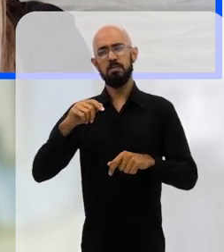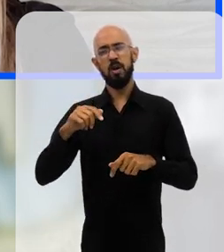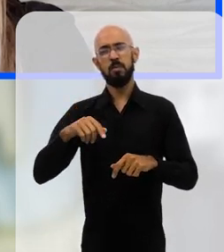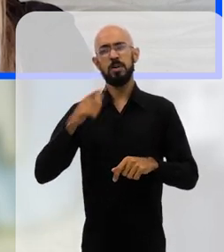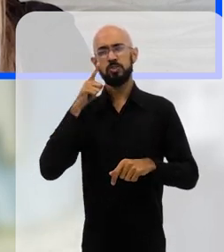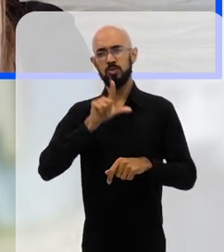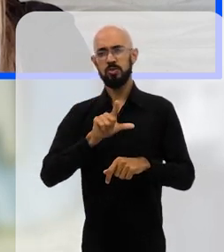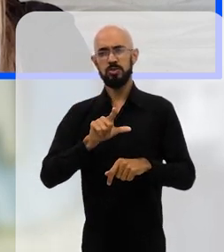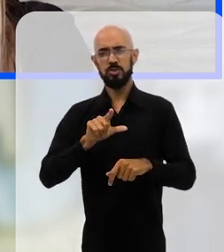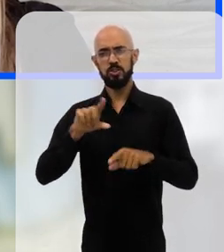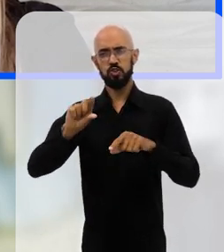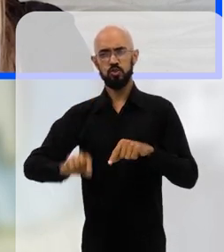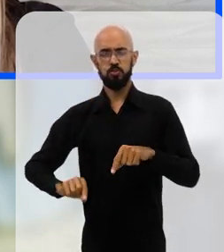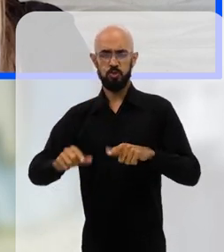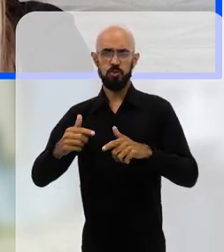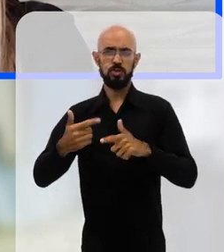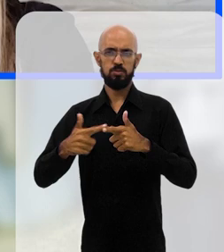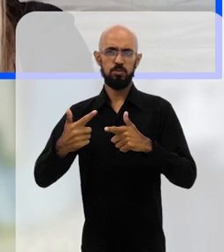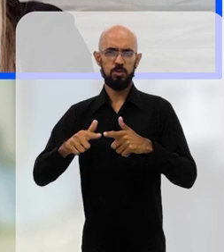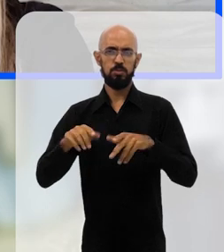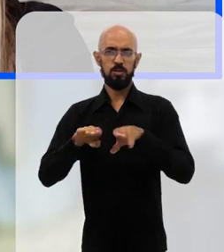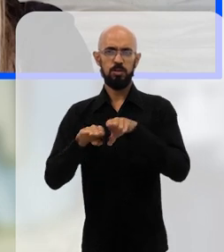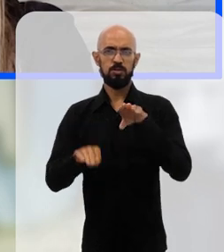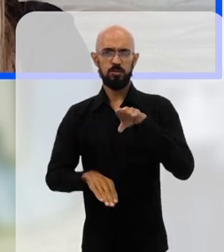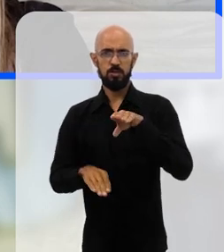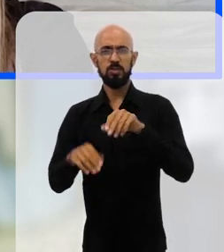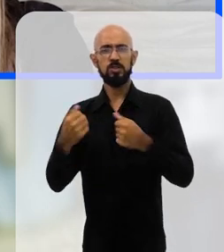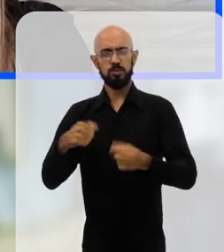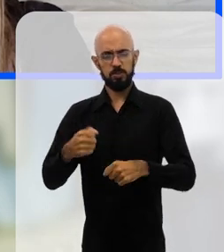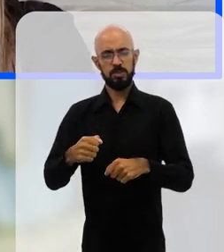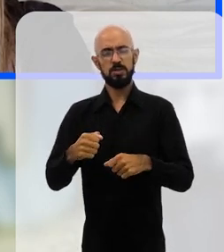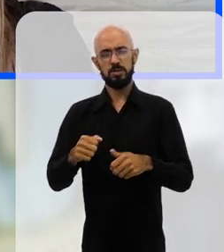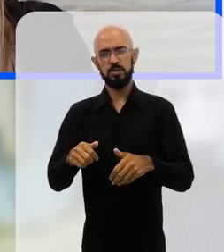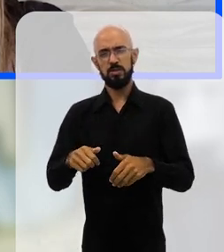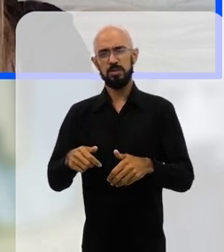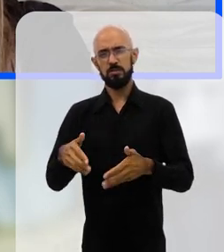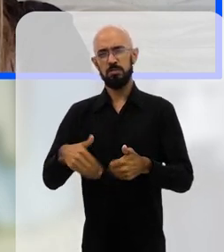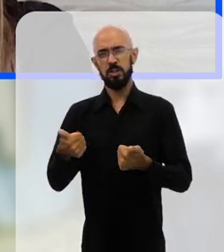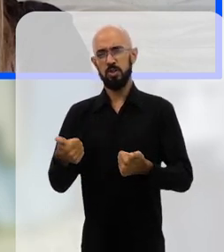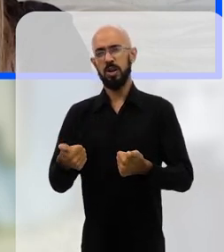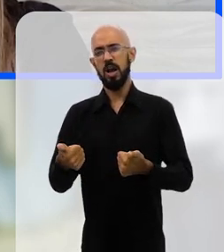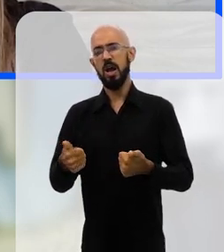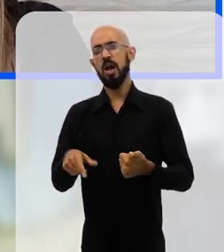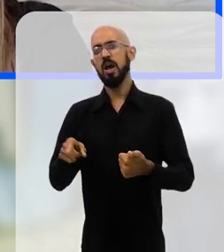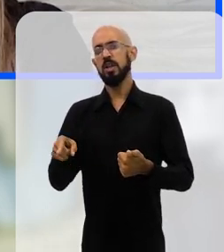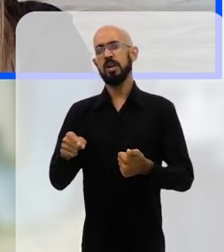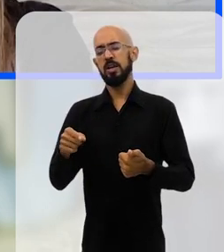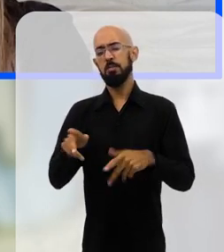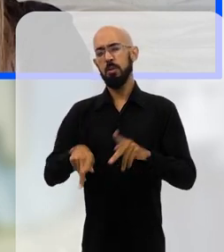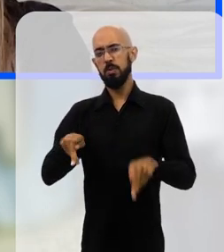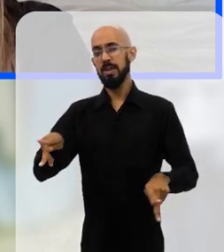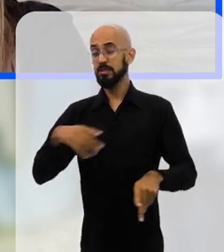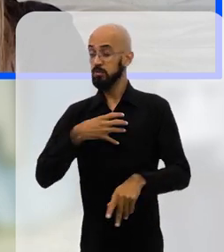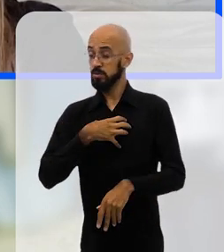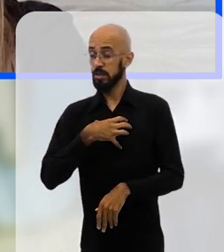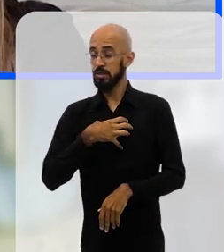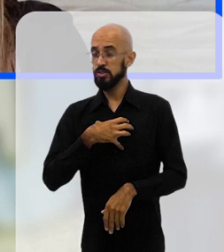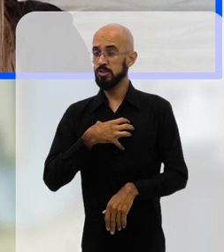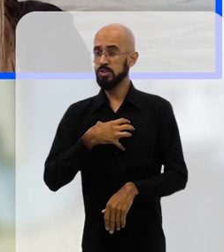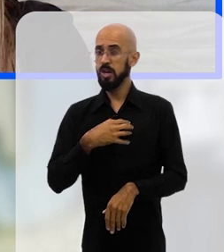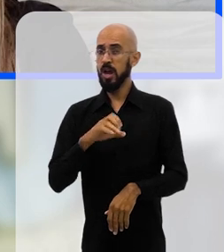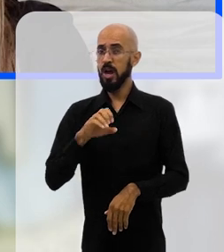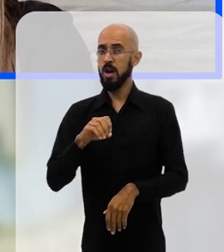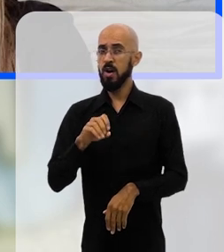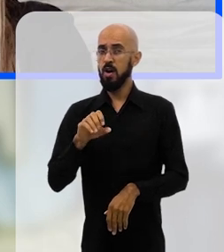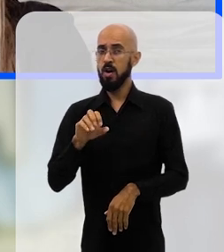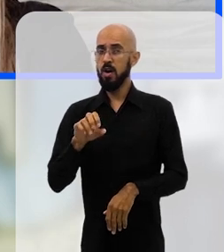contra a desigualdade, então, isso tem que ser ressaltado, e a população brasileira tem essa percepção, né,